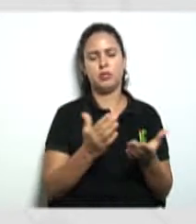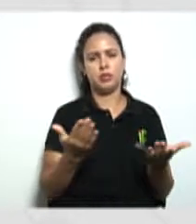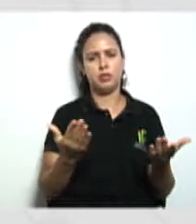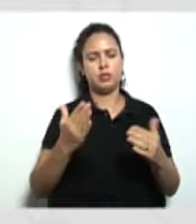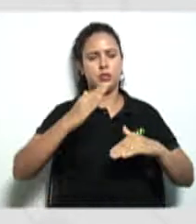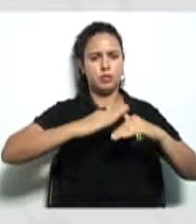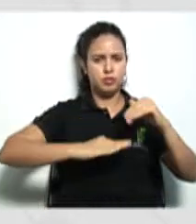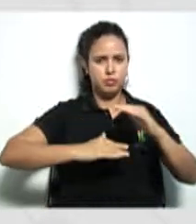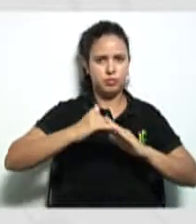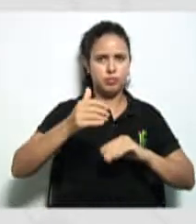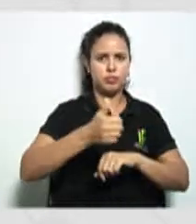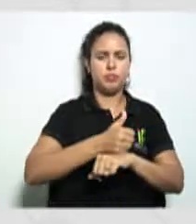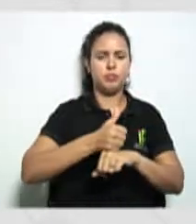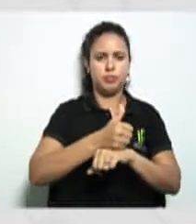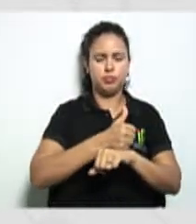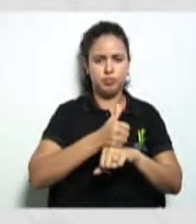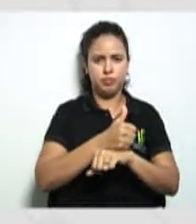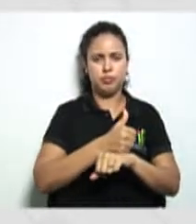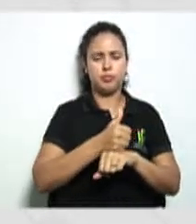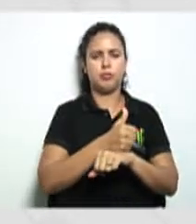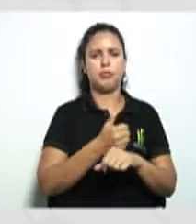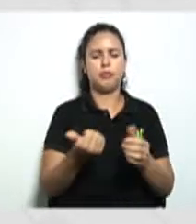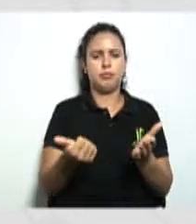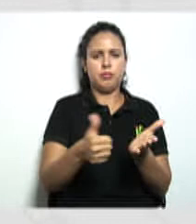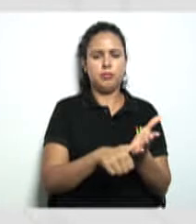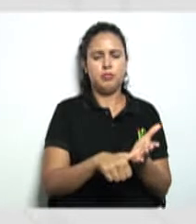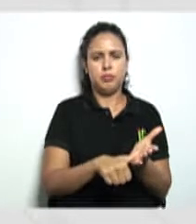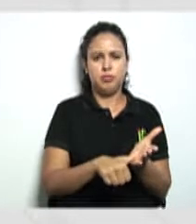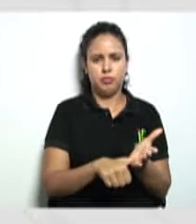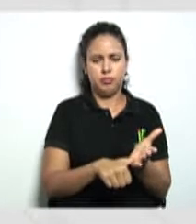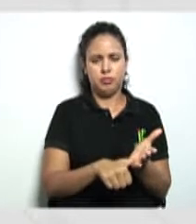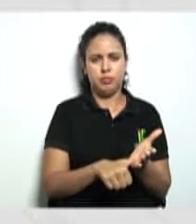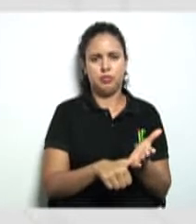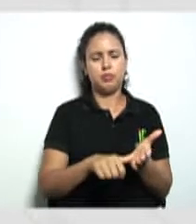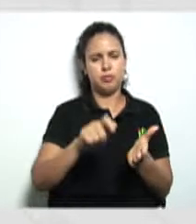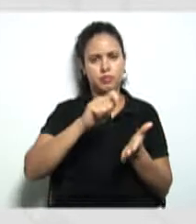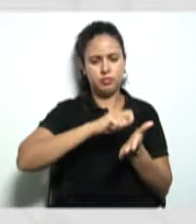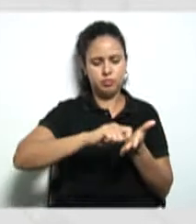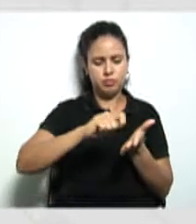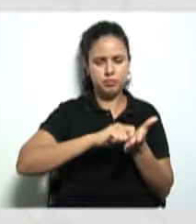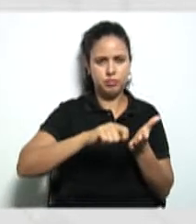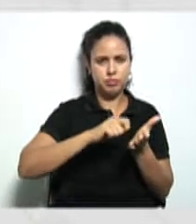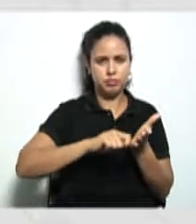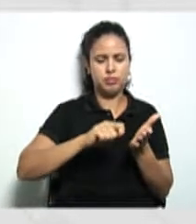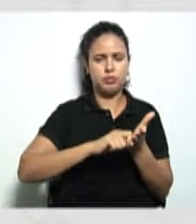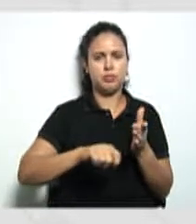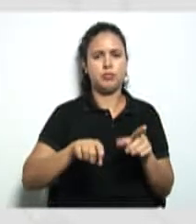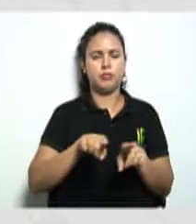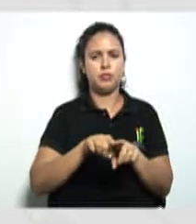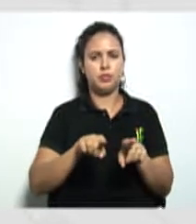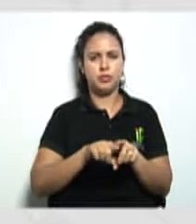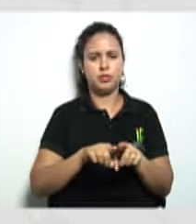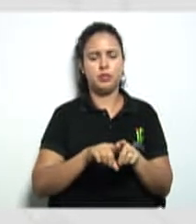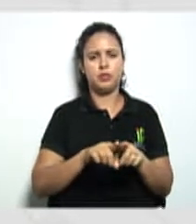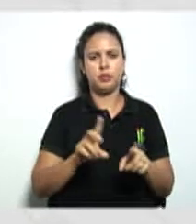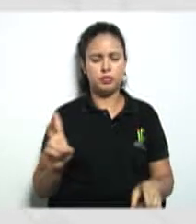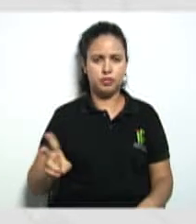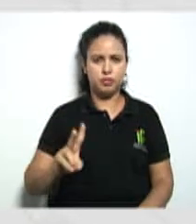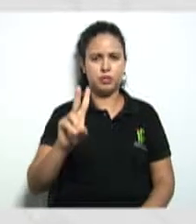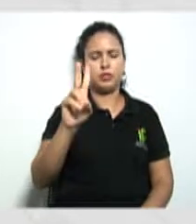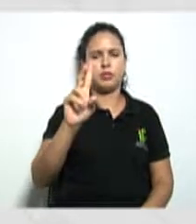associados, fundadores que assinarem, bem como o O valor e o número da